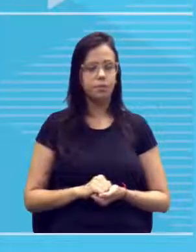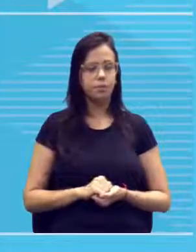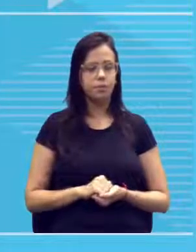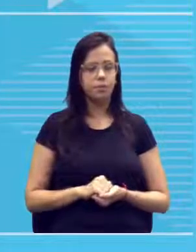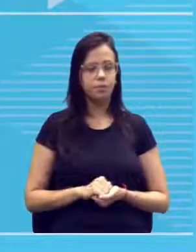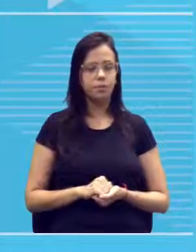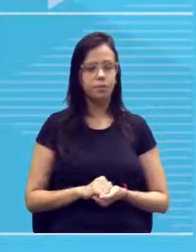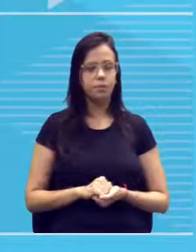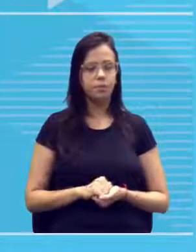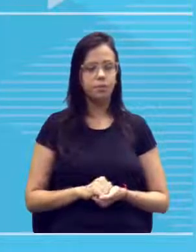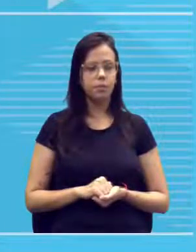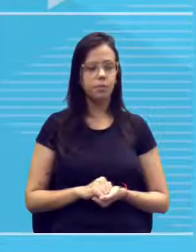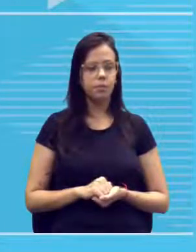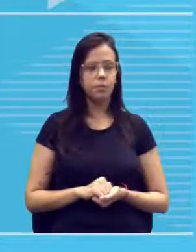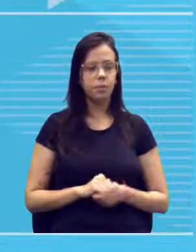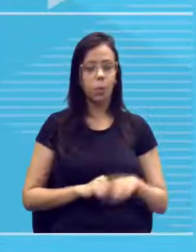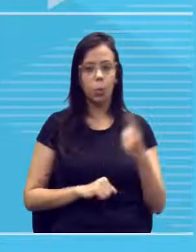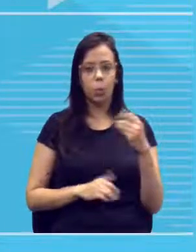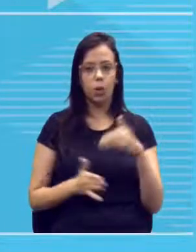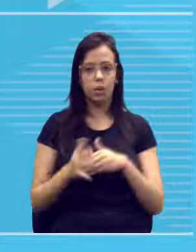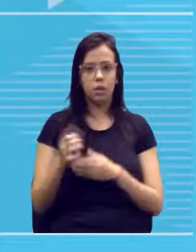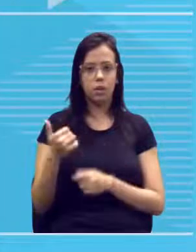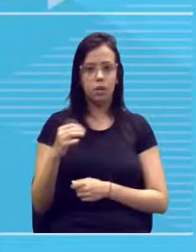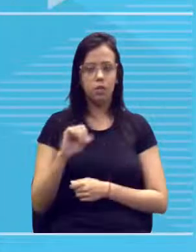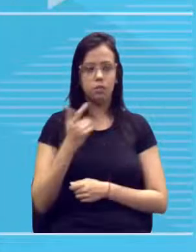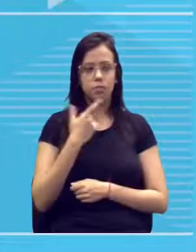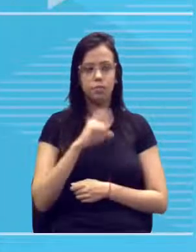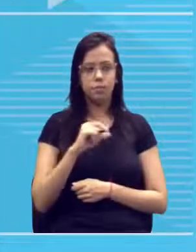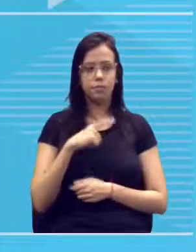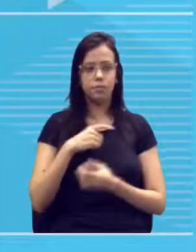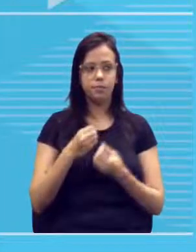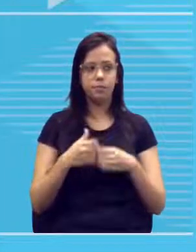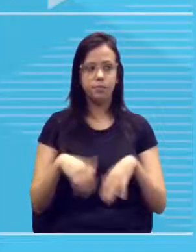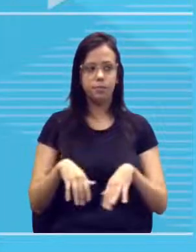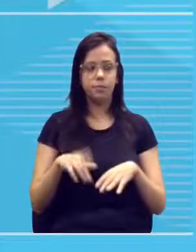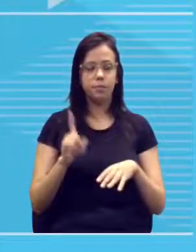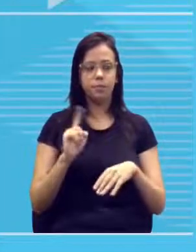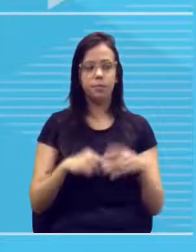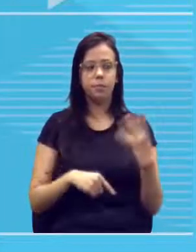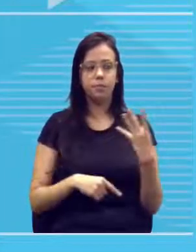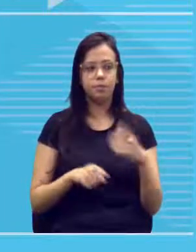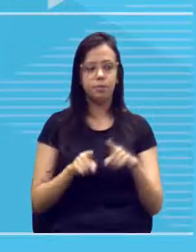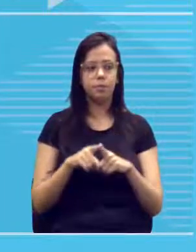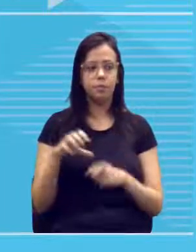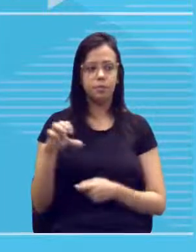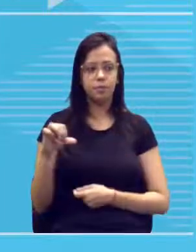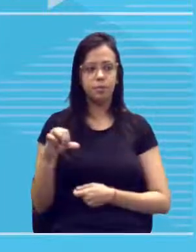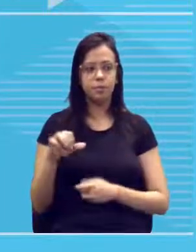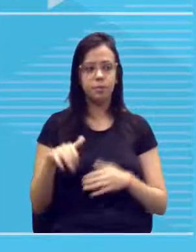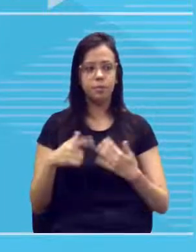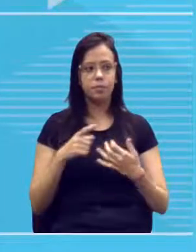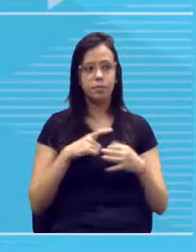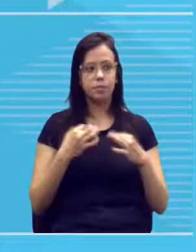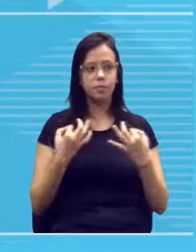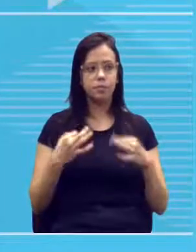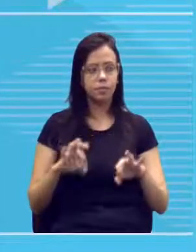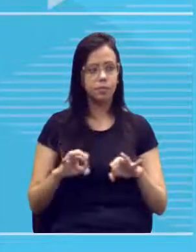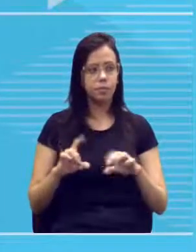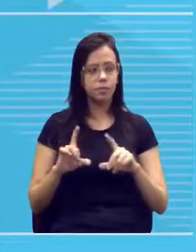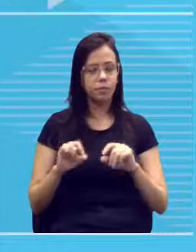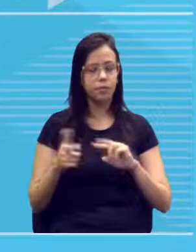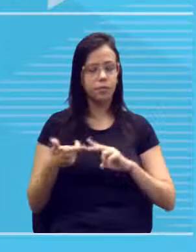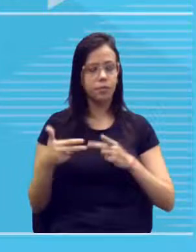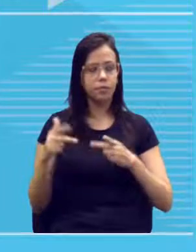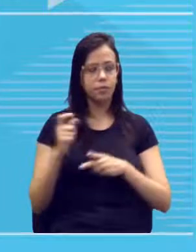cinco, seis, sete, dez. Quem são os afetados? O quatro e o nove. Então, eu tenho certeza que o